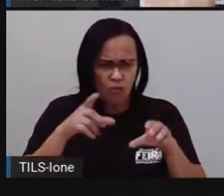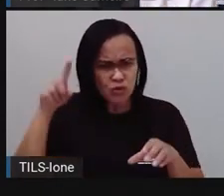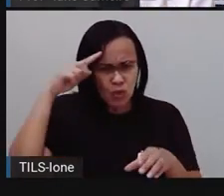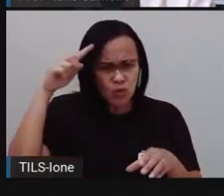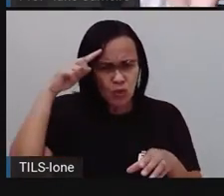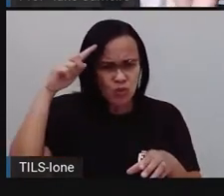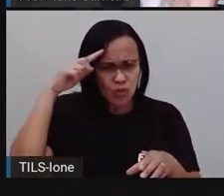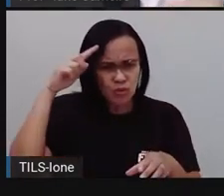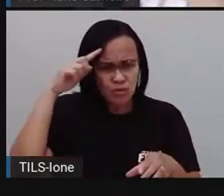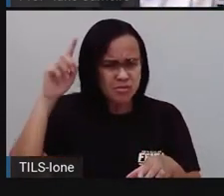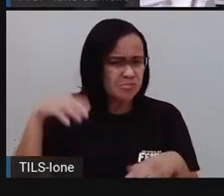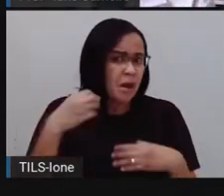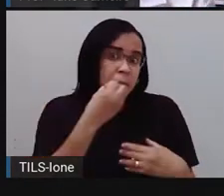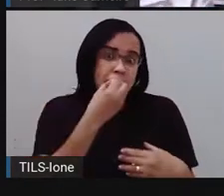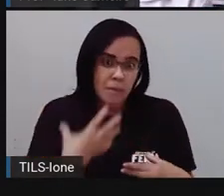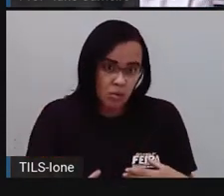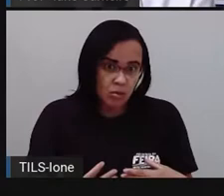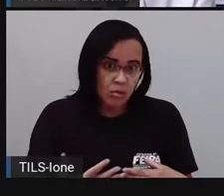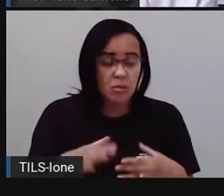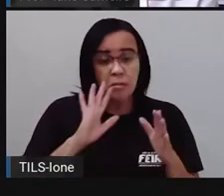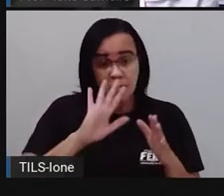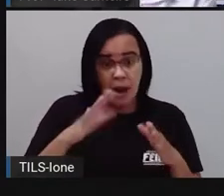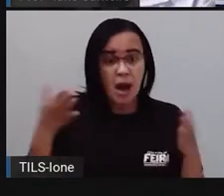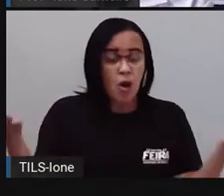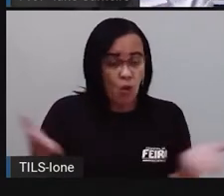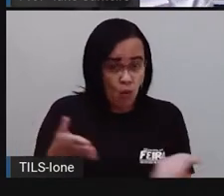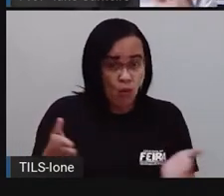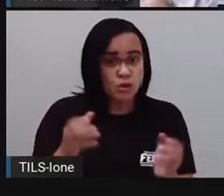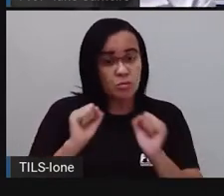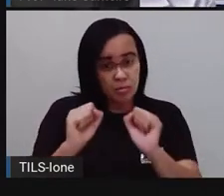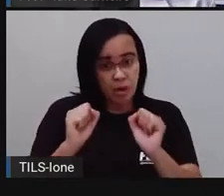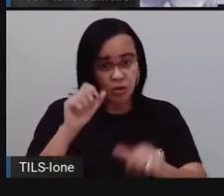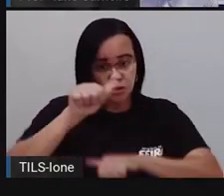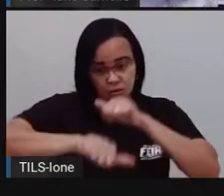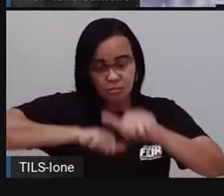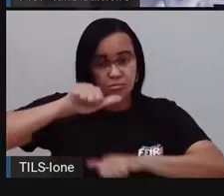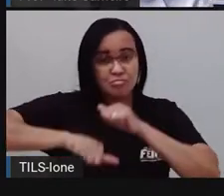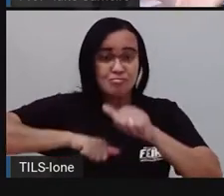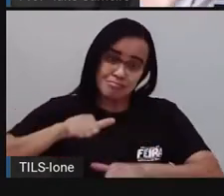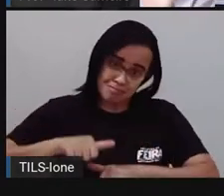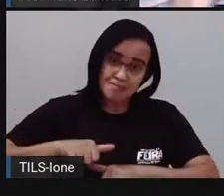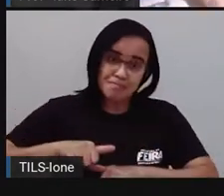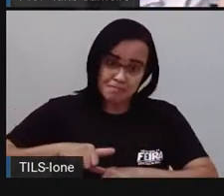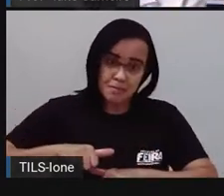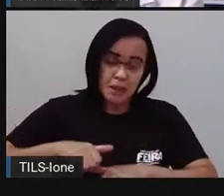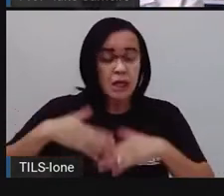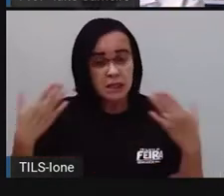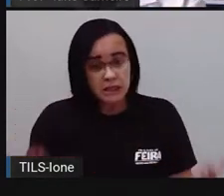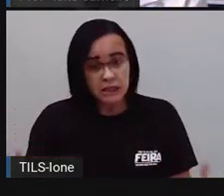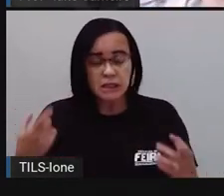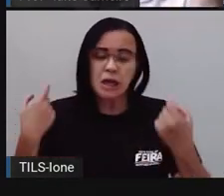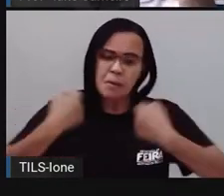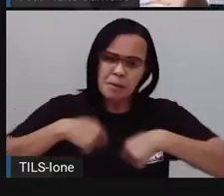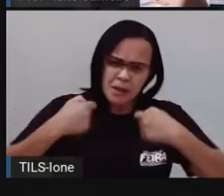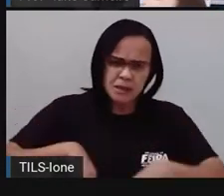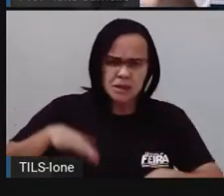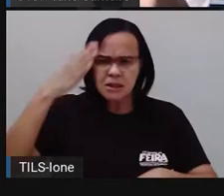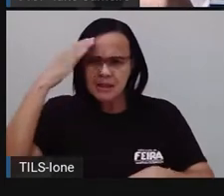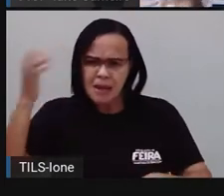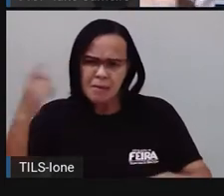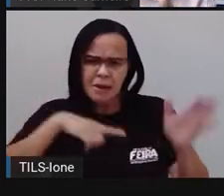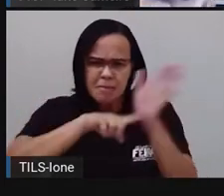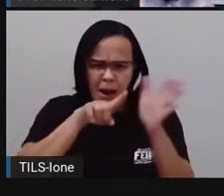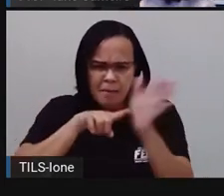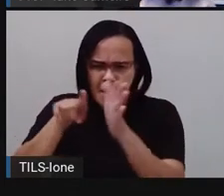ciência tenha feito um estudo e tenha mudado. Então, a gente olha a data por conta dessas questões, para a gente saber se é uma reportagem